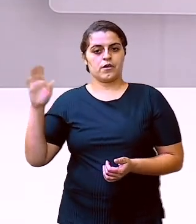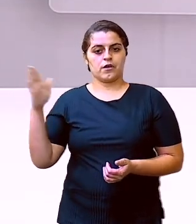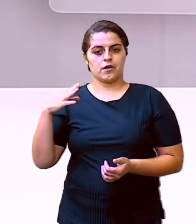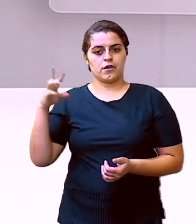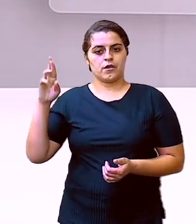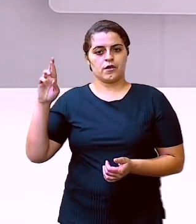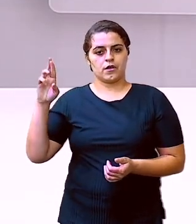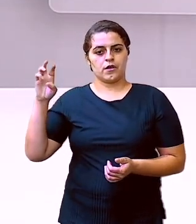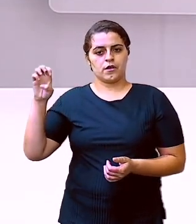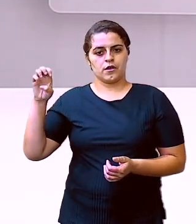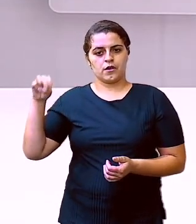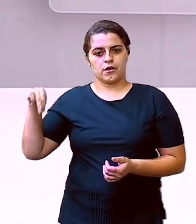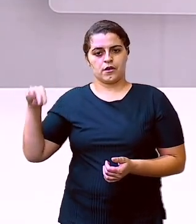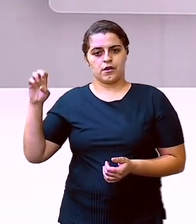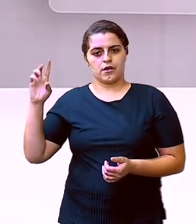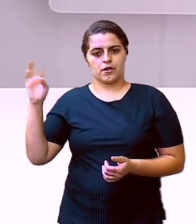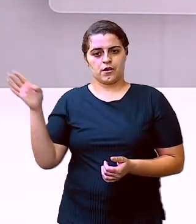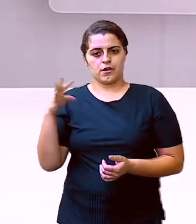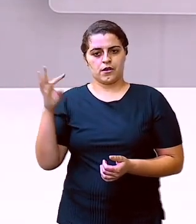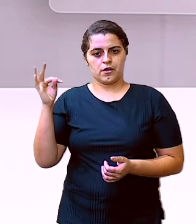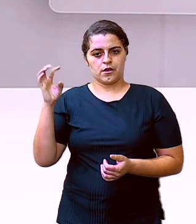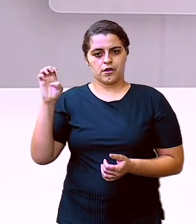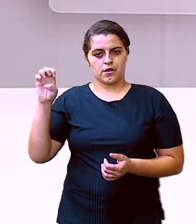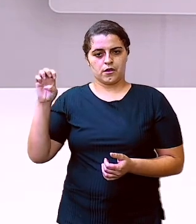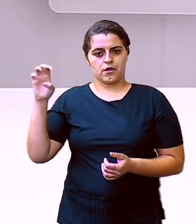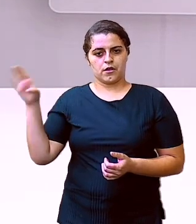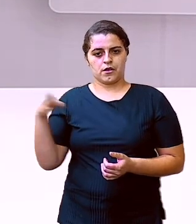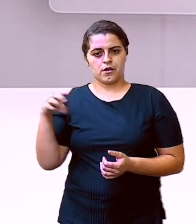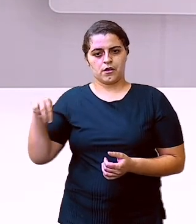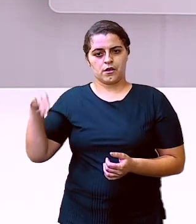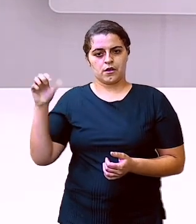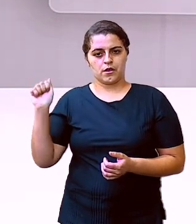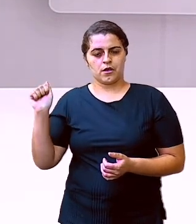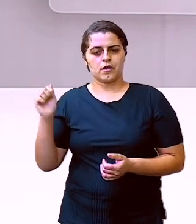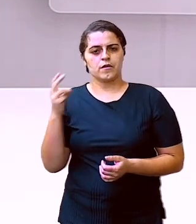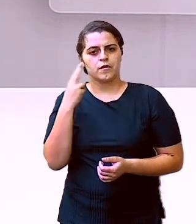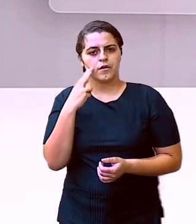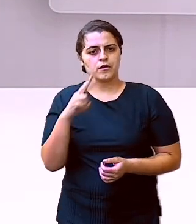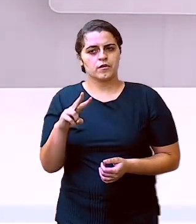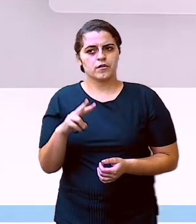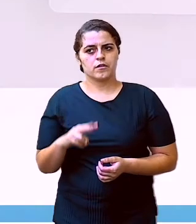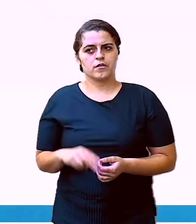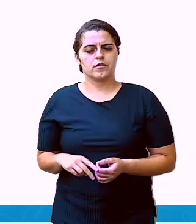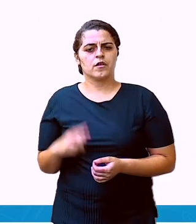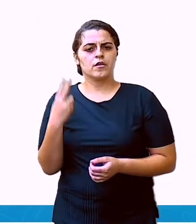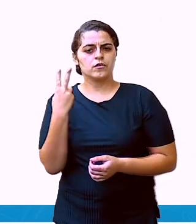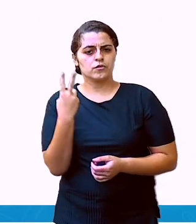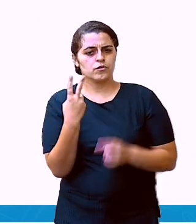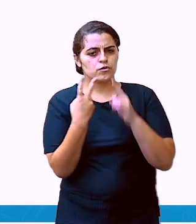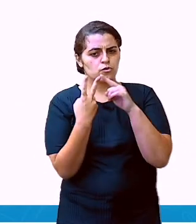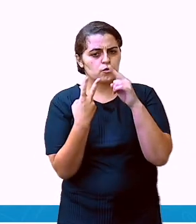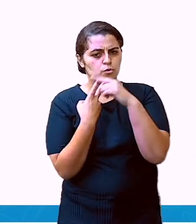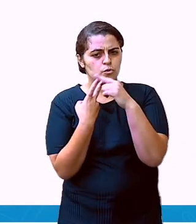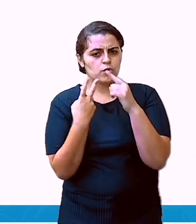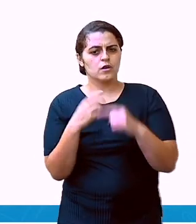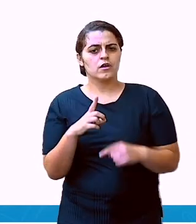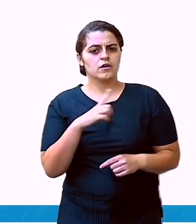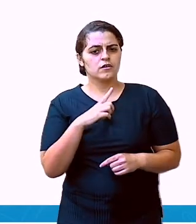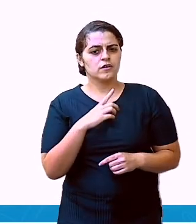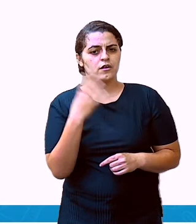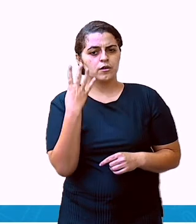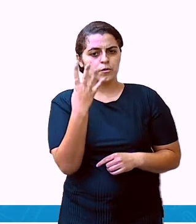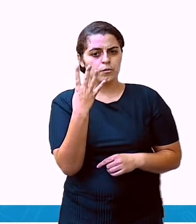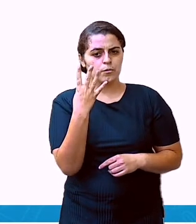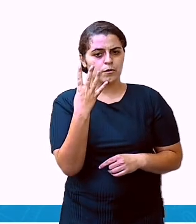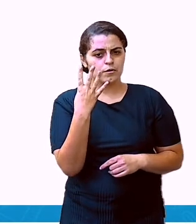-tena.-tena. Qua-re Observe que nas duas opções tem quatro